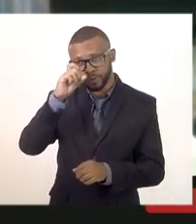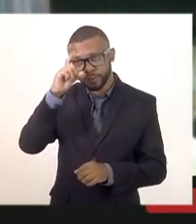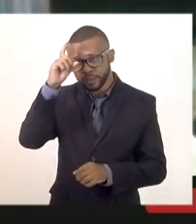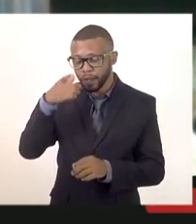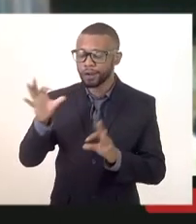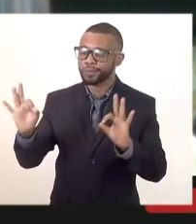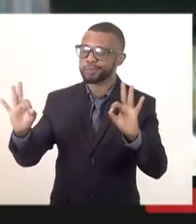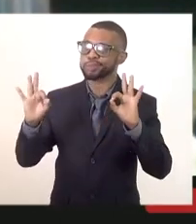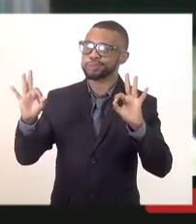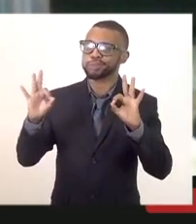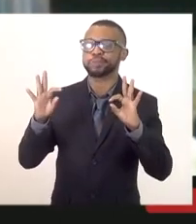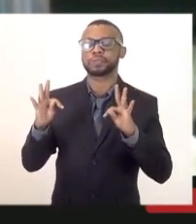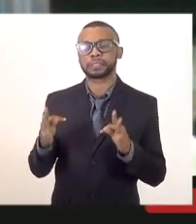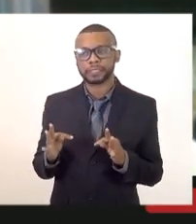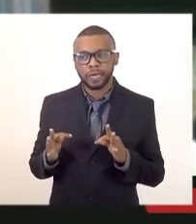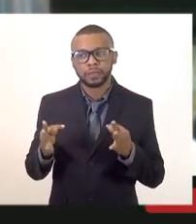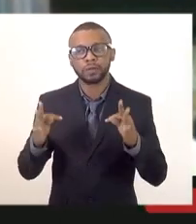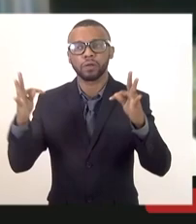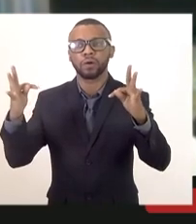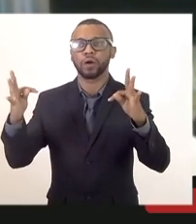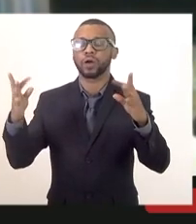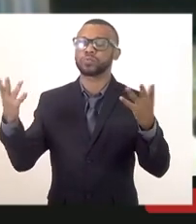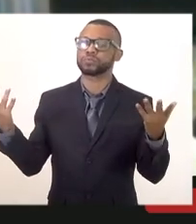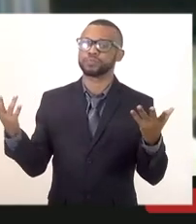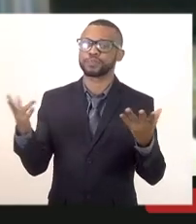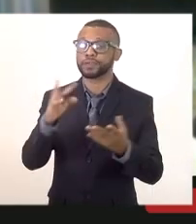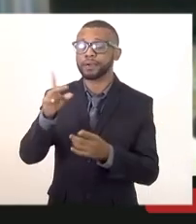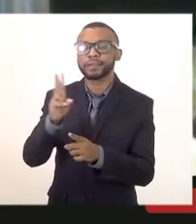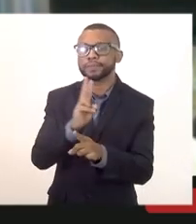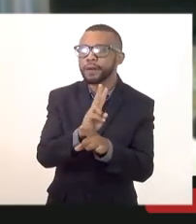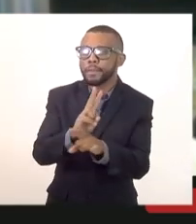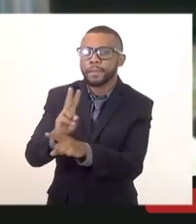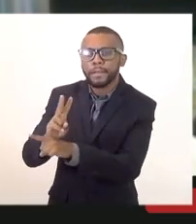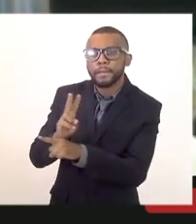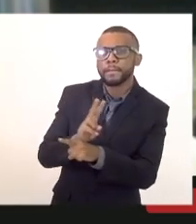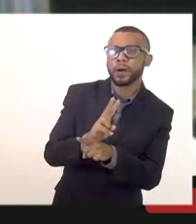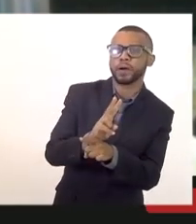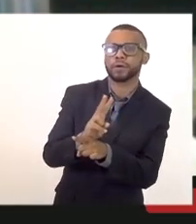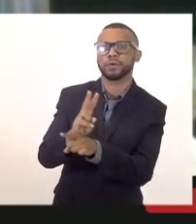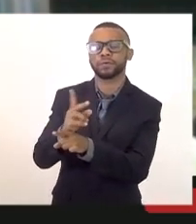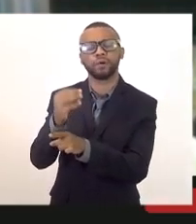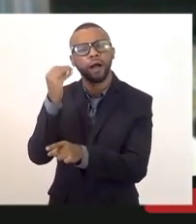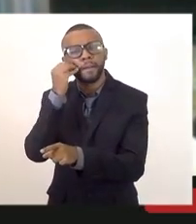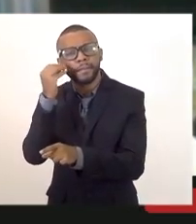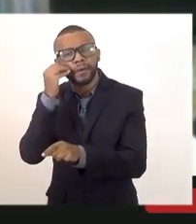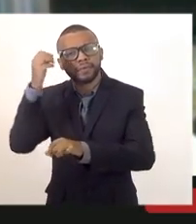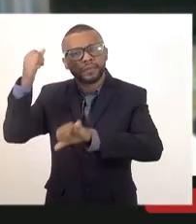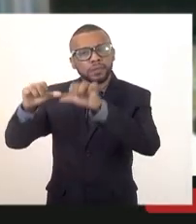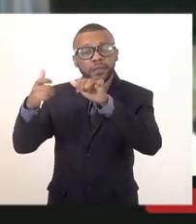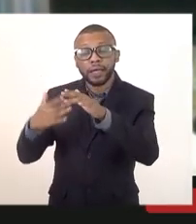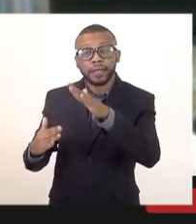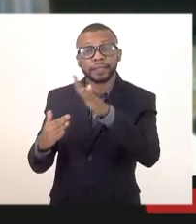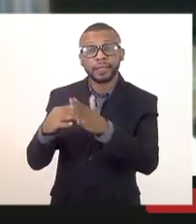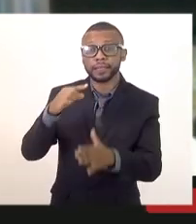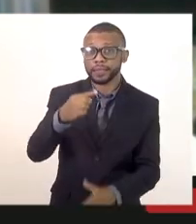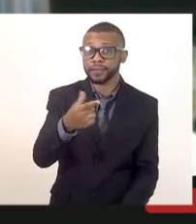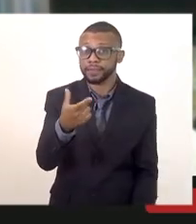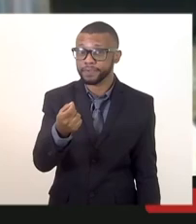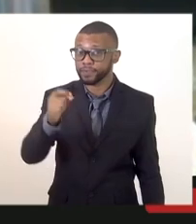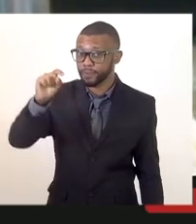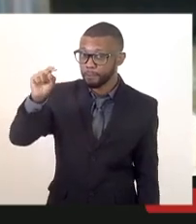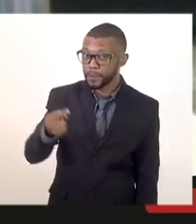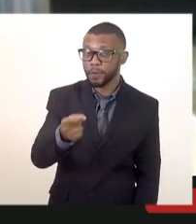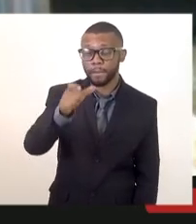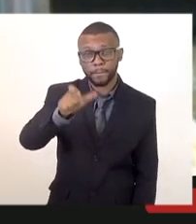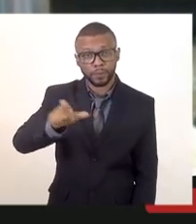altamente tecnológico serão atendidas com uma previsão de atender até 120 mil vidas serão